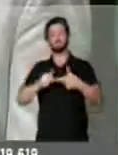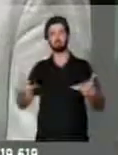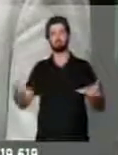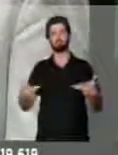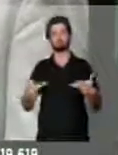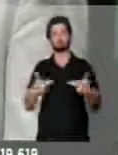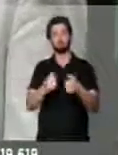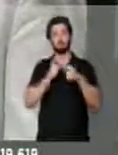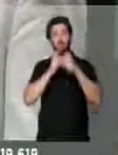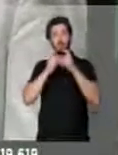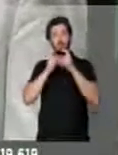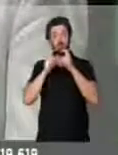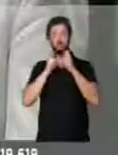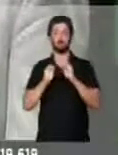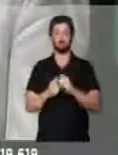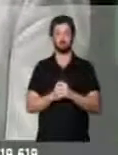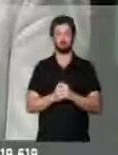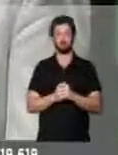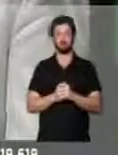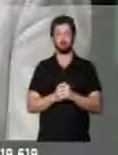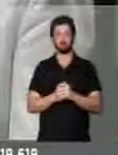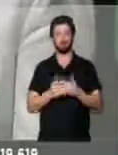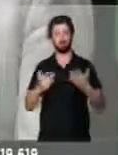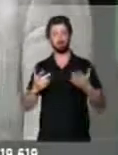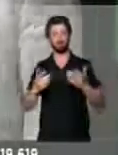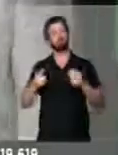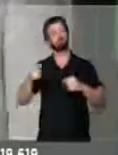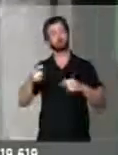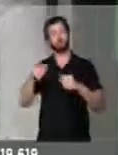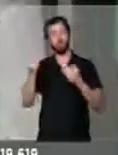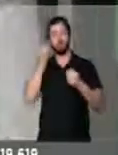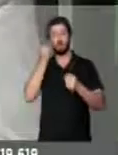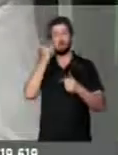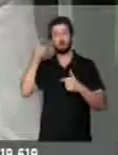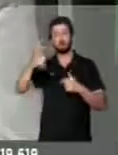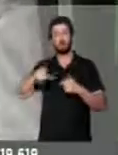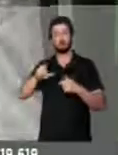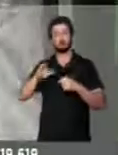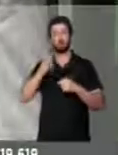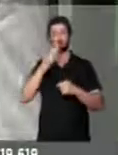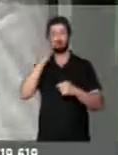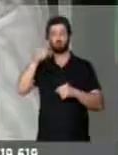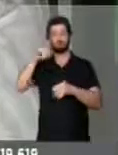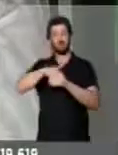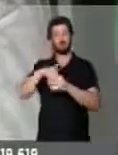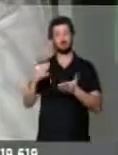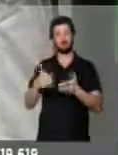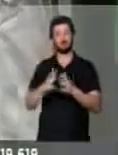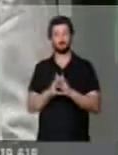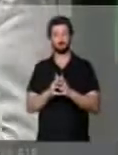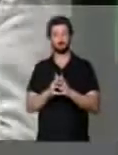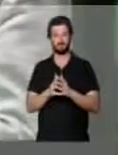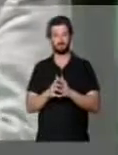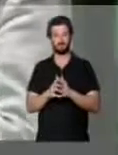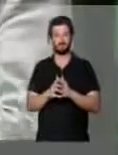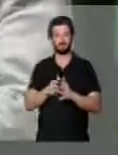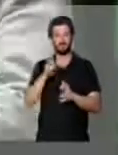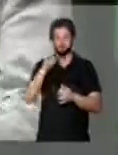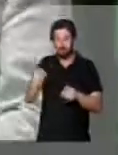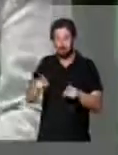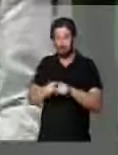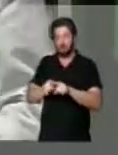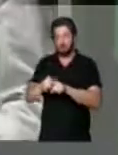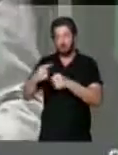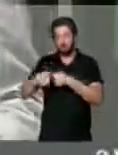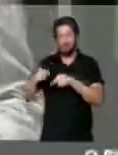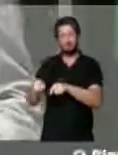administração e que disputa com a reeleição, aonde se vê também que